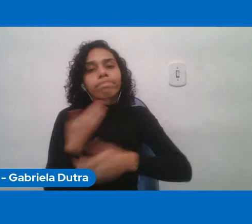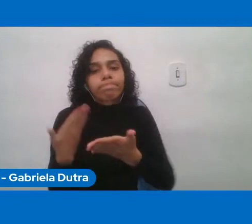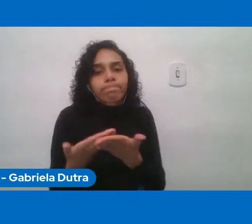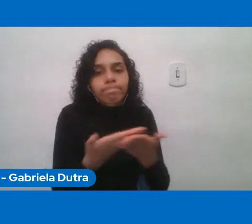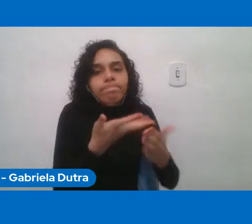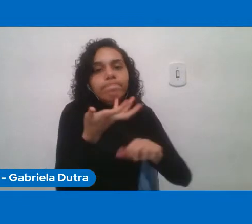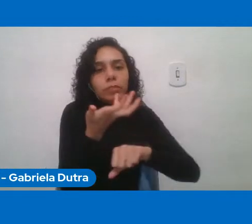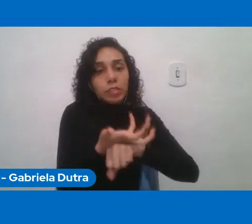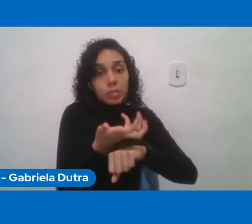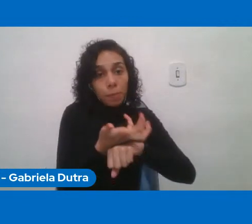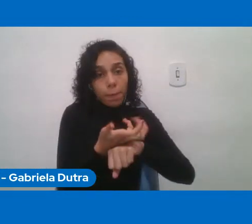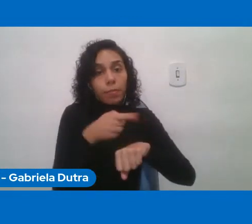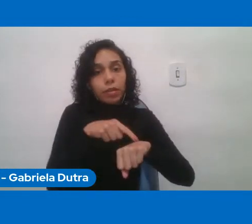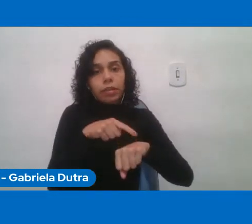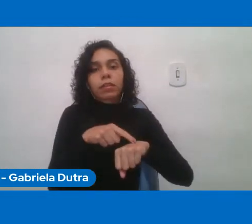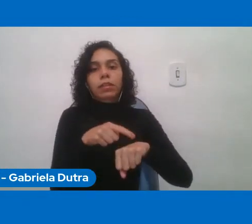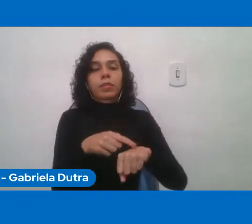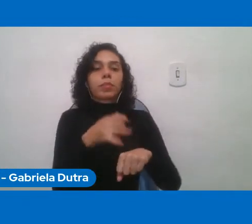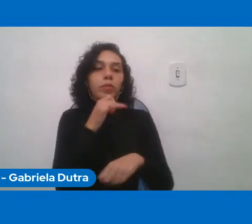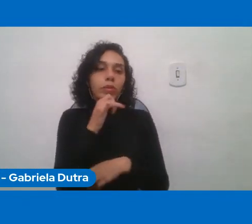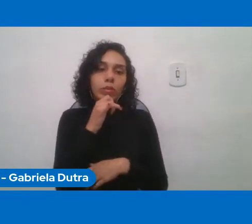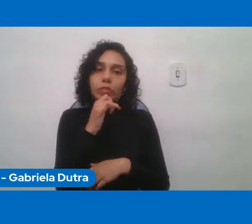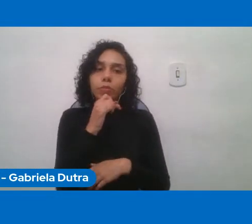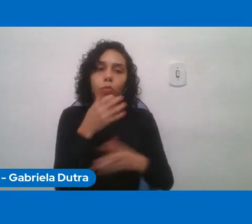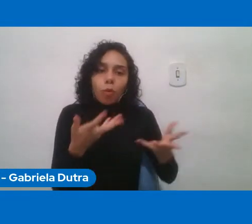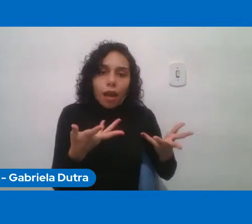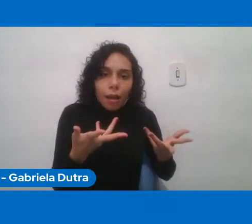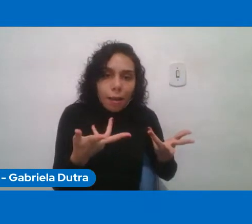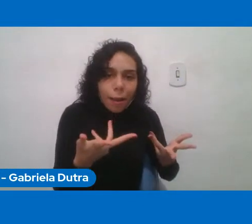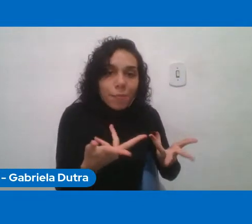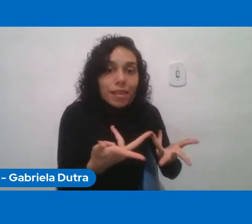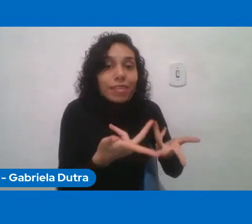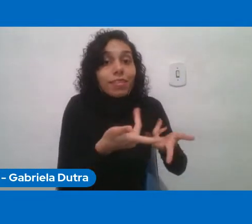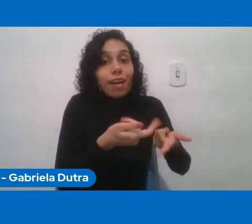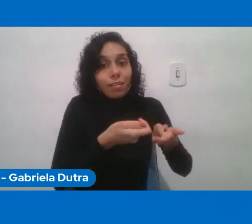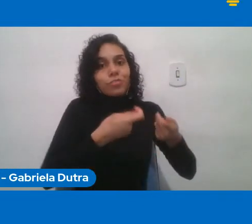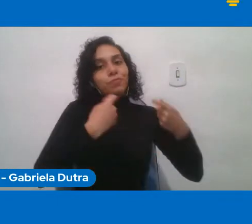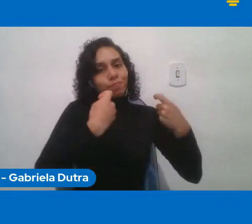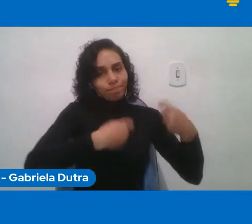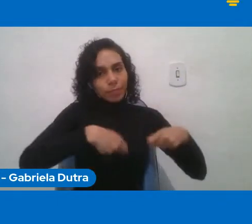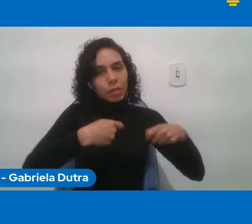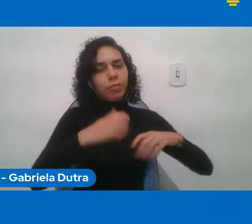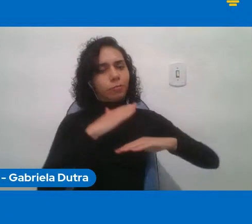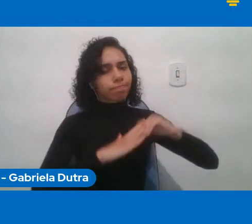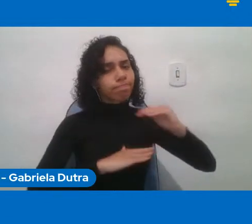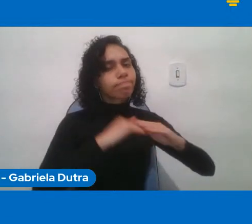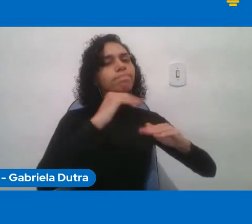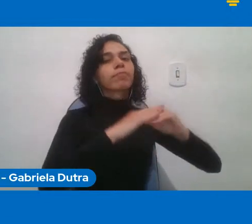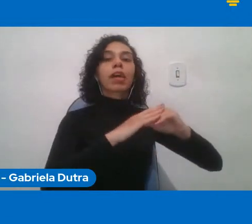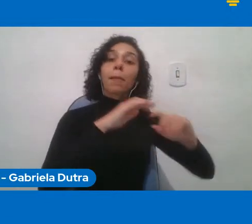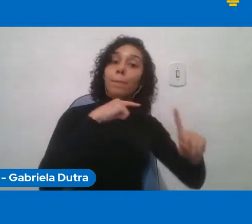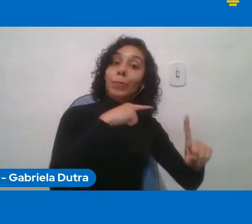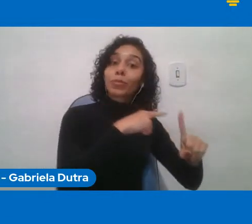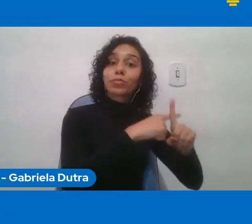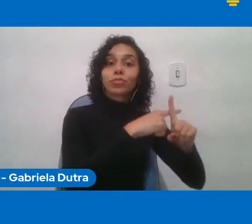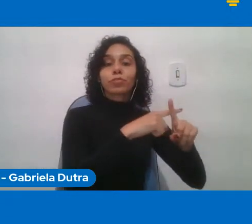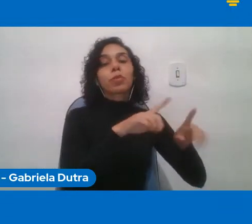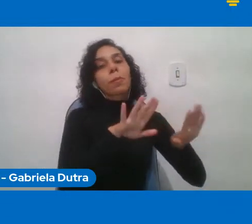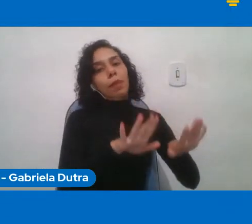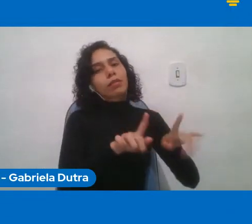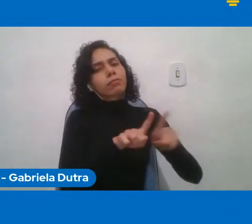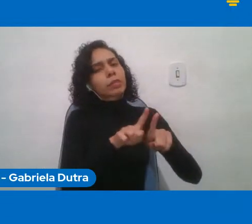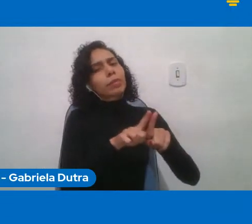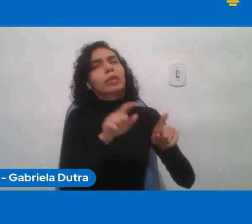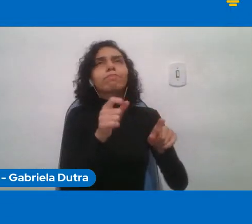habilidades que eles tiveram que executar como um ponto positivo como também alguns incômodos né do tipo